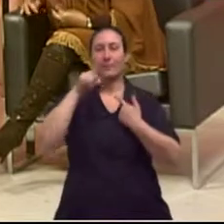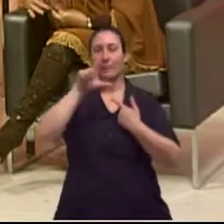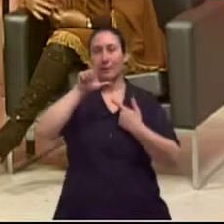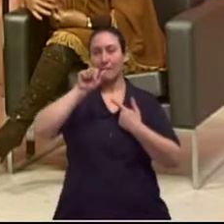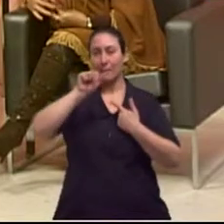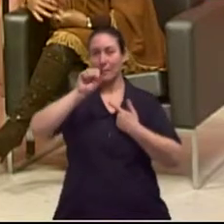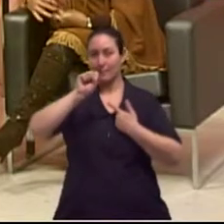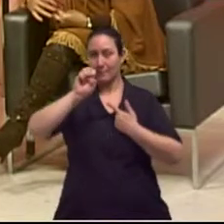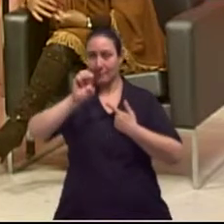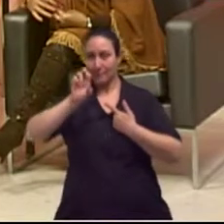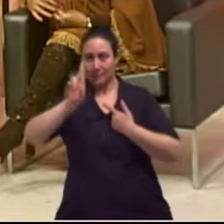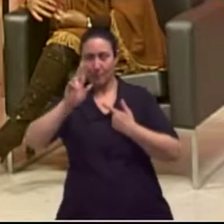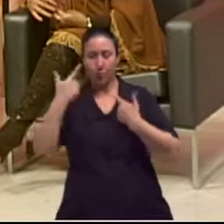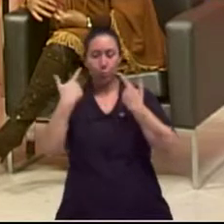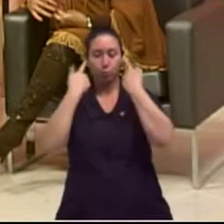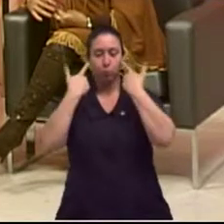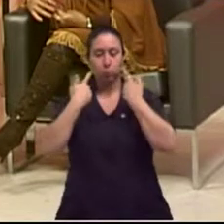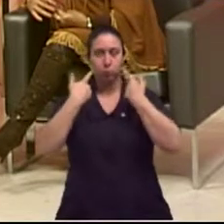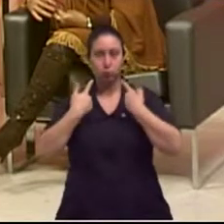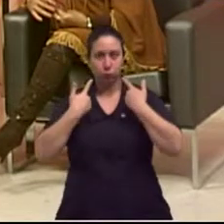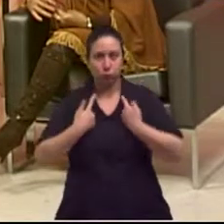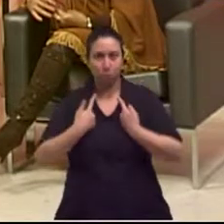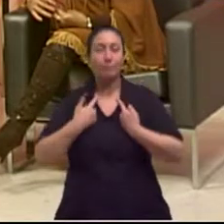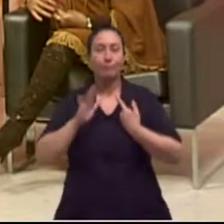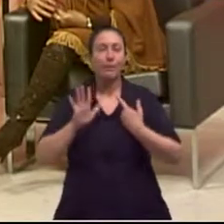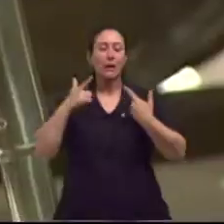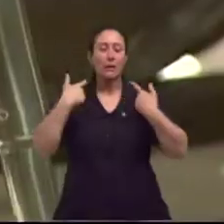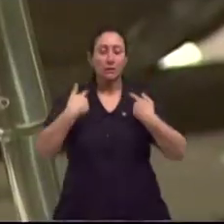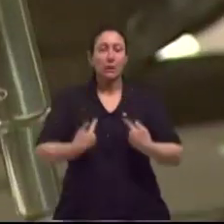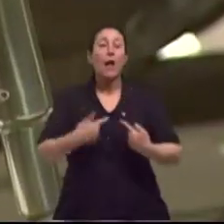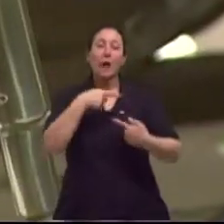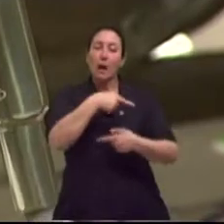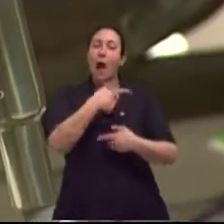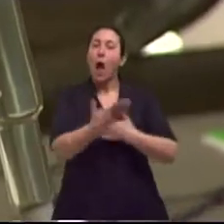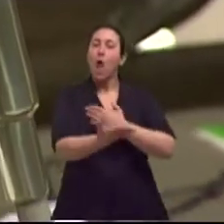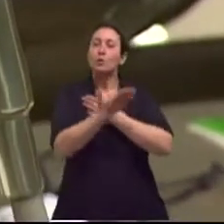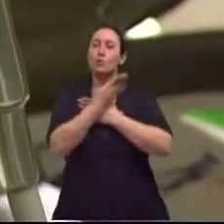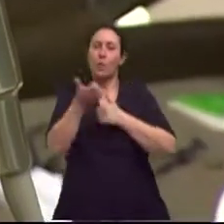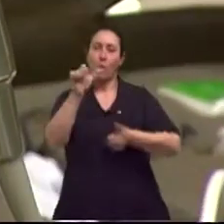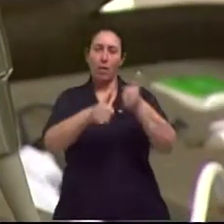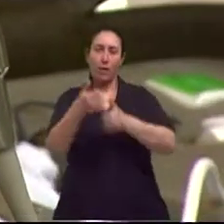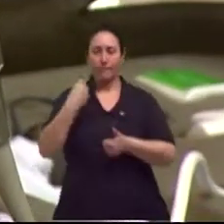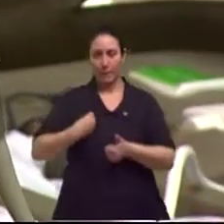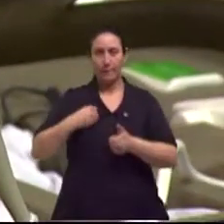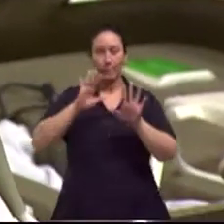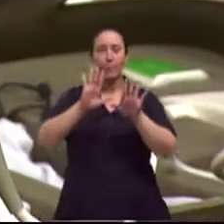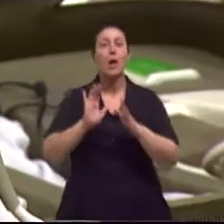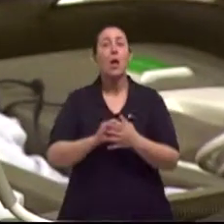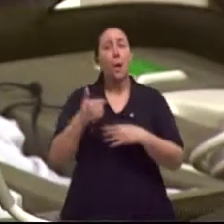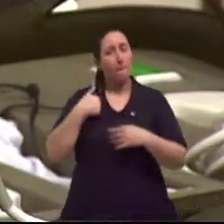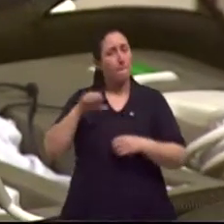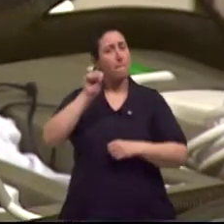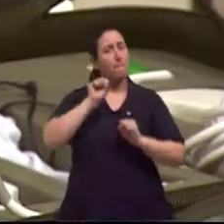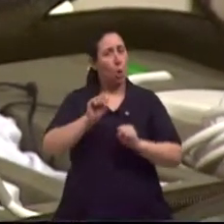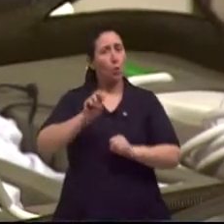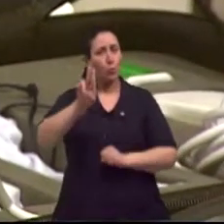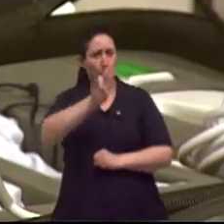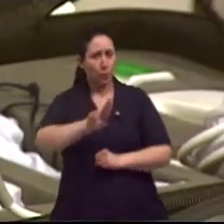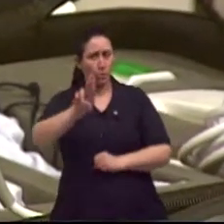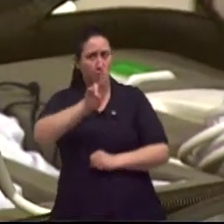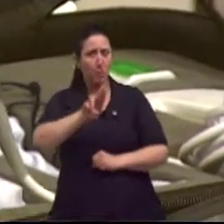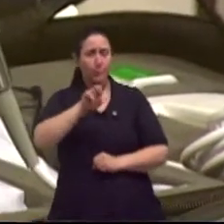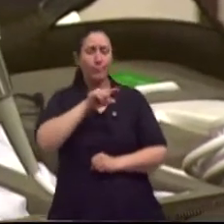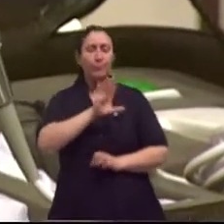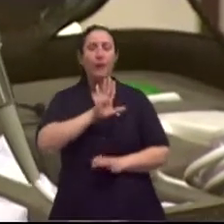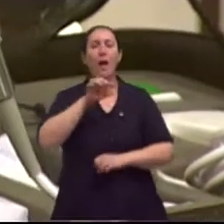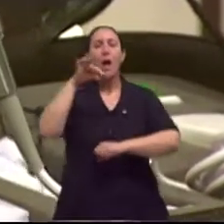a melhora na qualidade de vida das pessoas. Então, por exemplo, eu posso usar fora de um ponto de